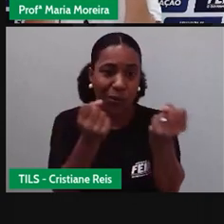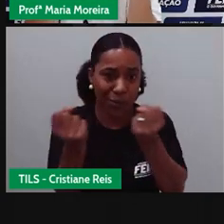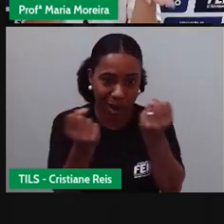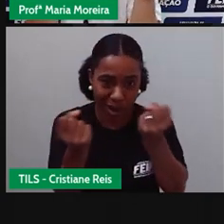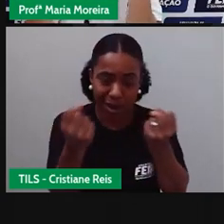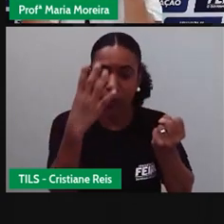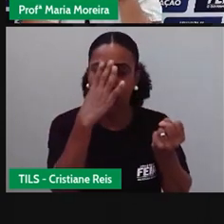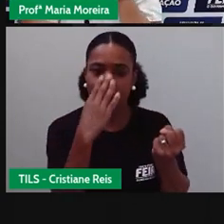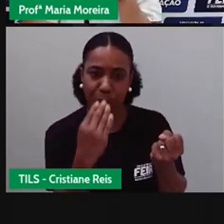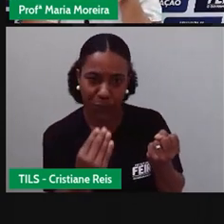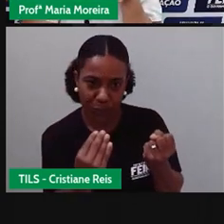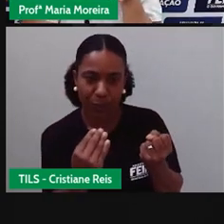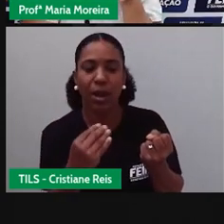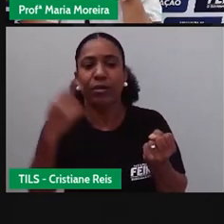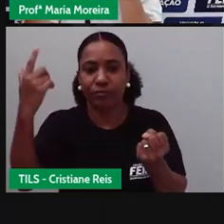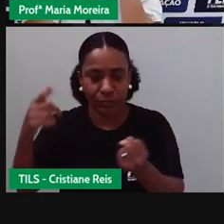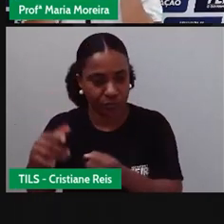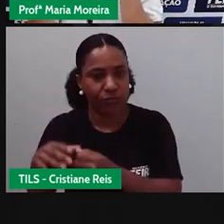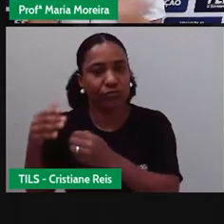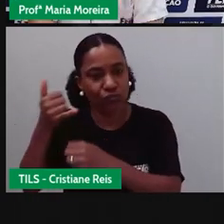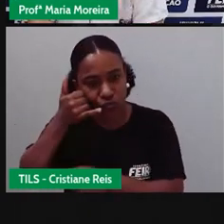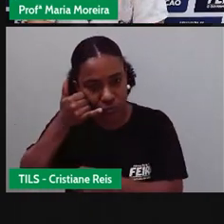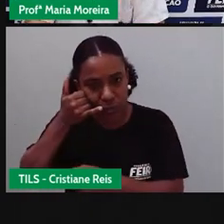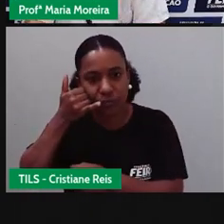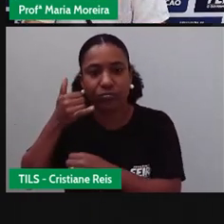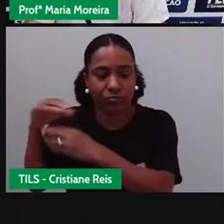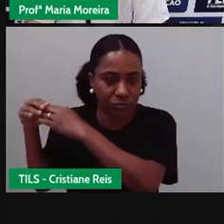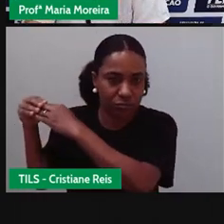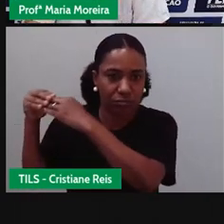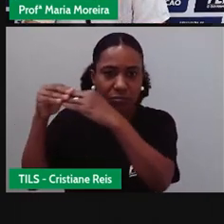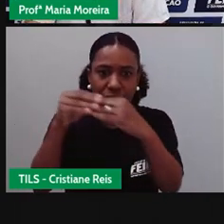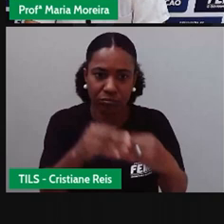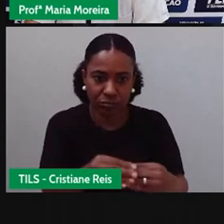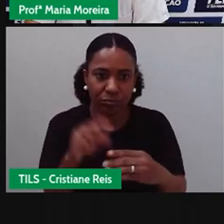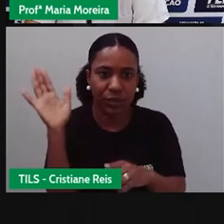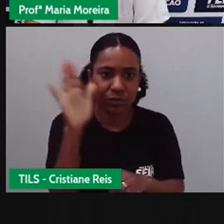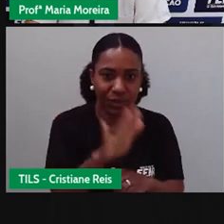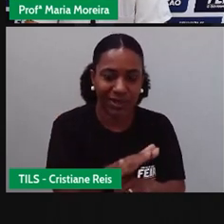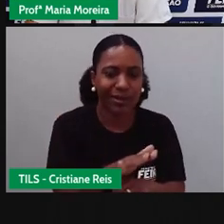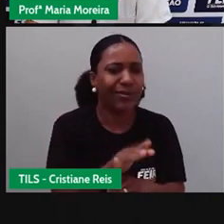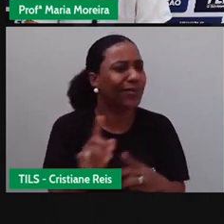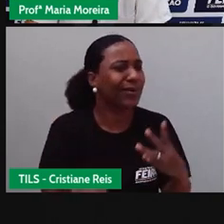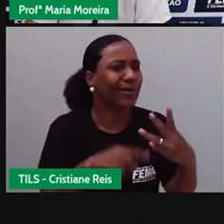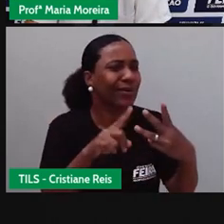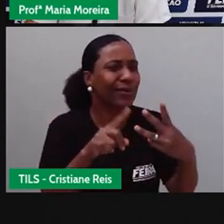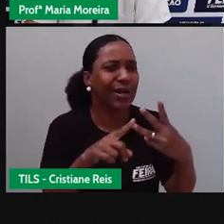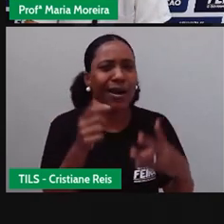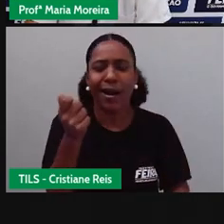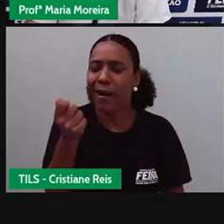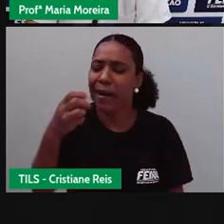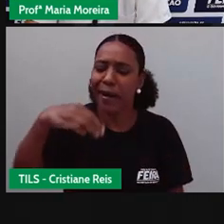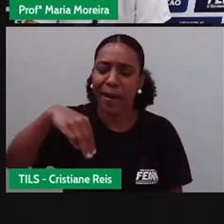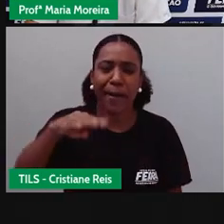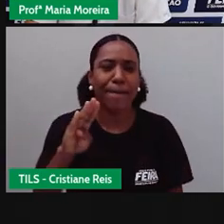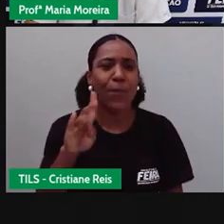o carro vai para fazer o transporte do paciente. E a ambulância, você consegue imaginar o é a ambulância?